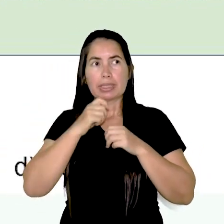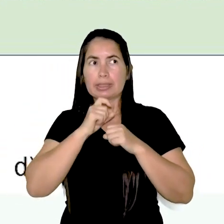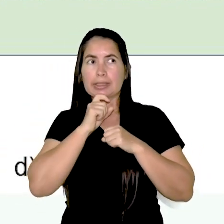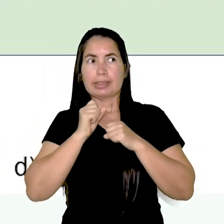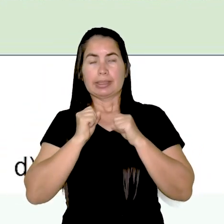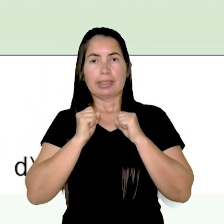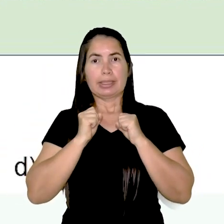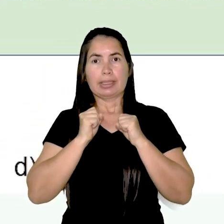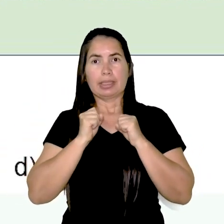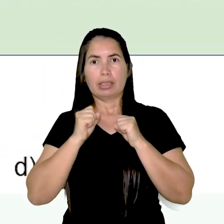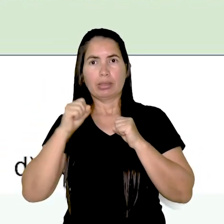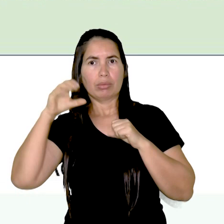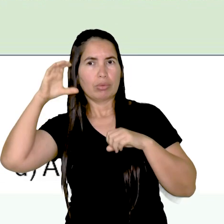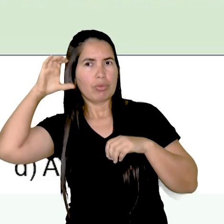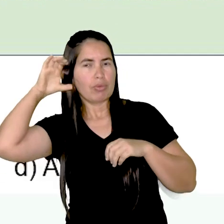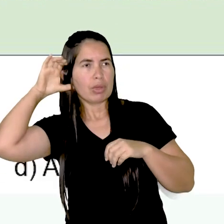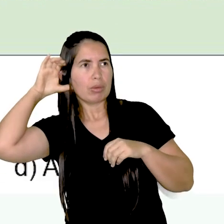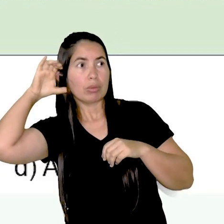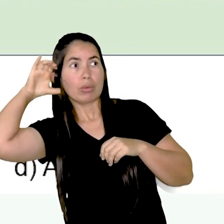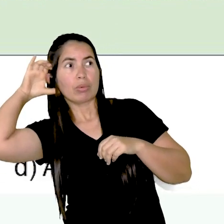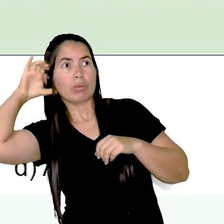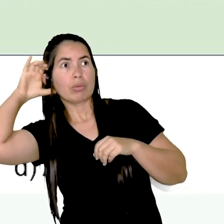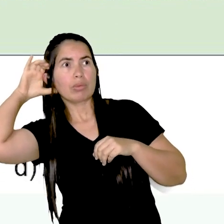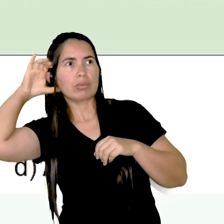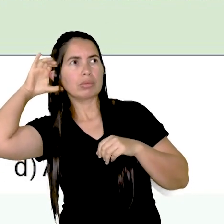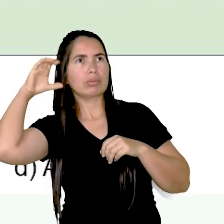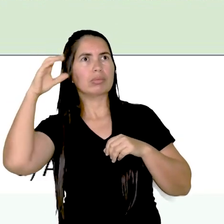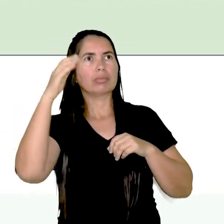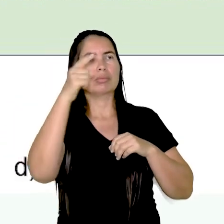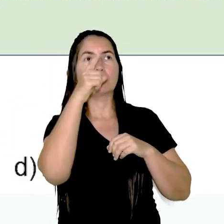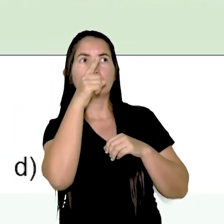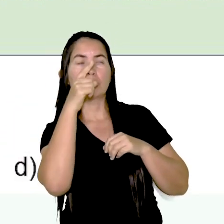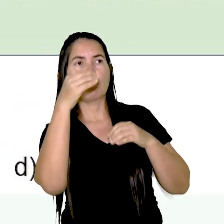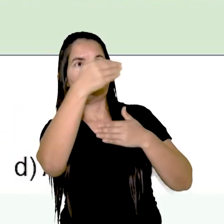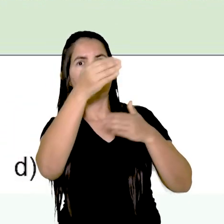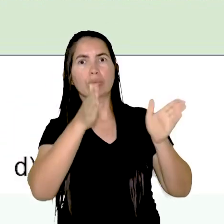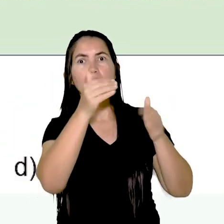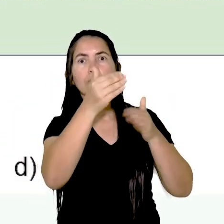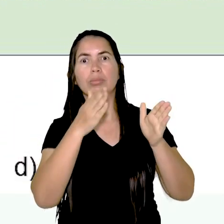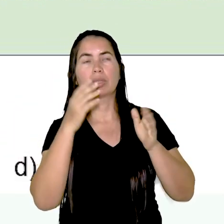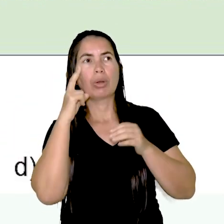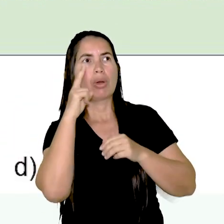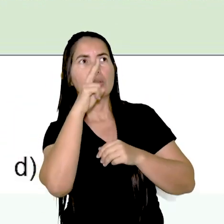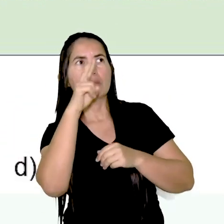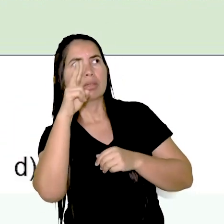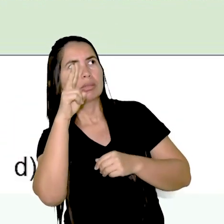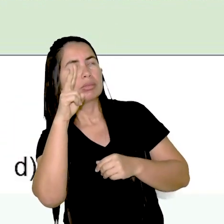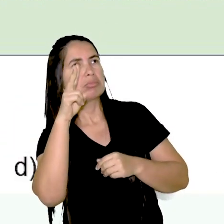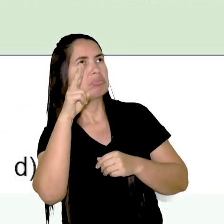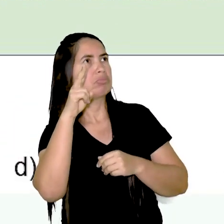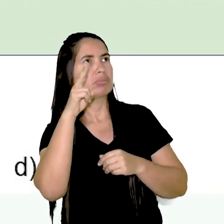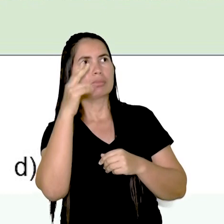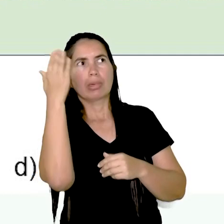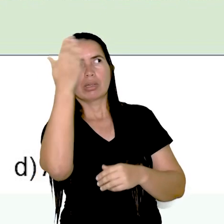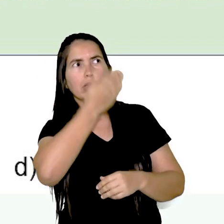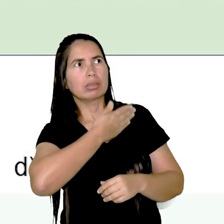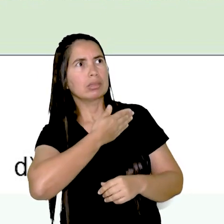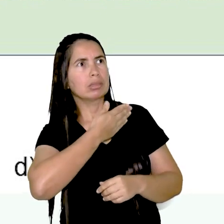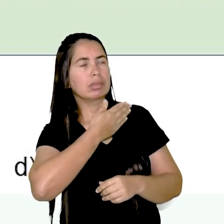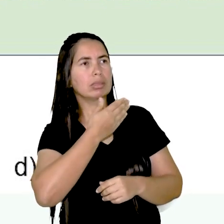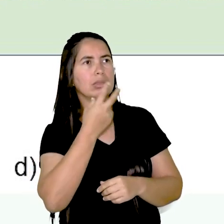Quando ouviu, uuuuh, que saía do velho quarto. Olhando lá dentro, não acreditou.